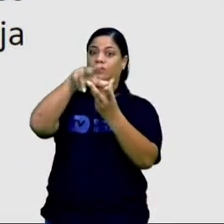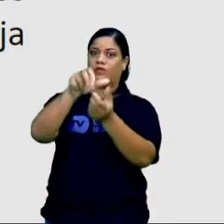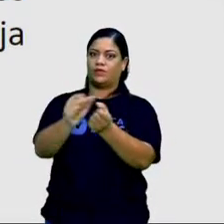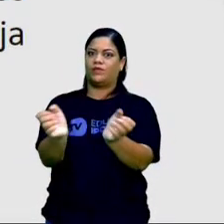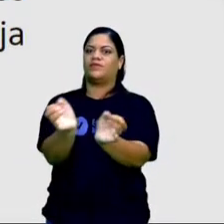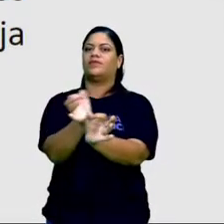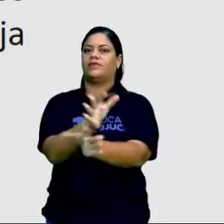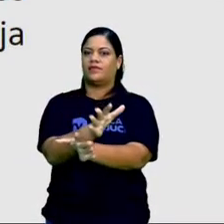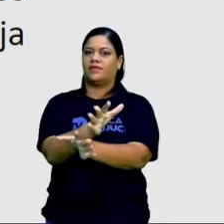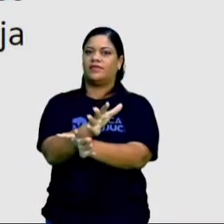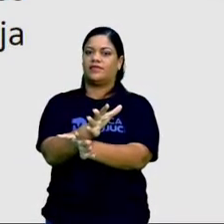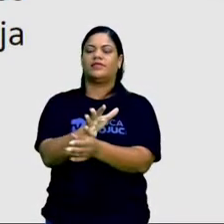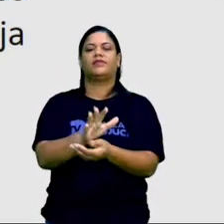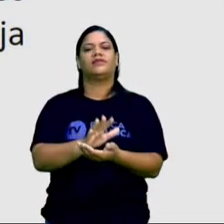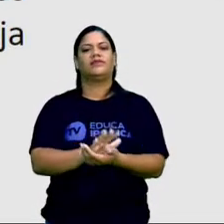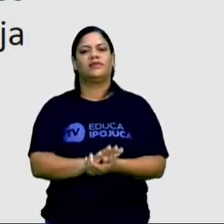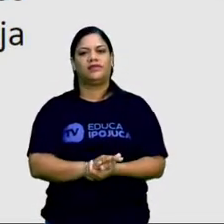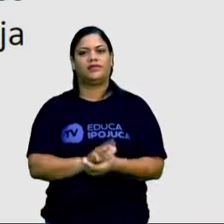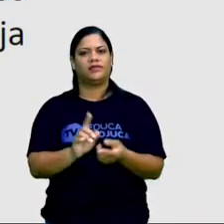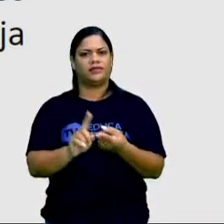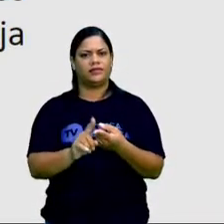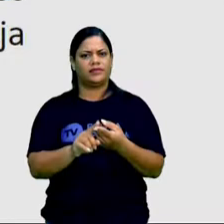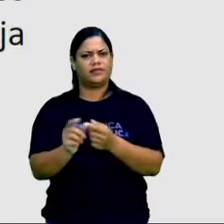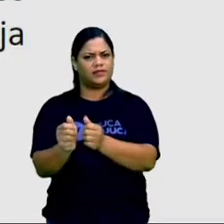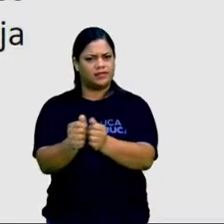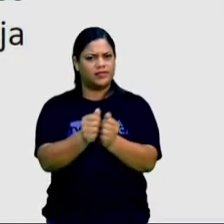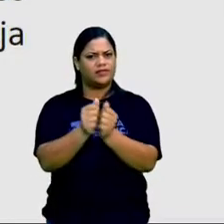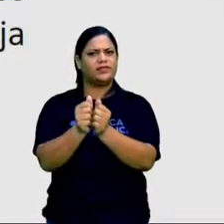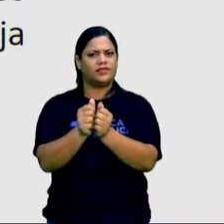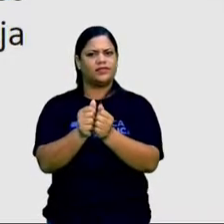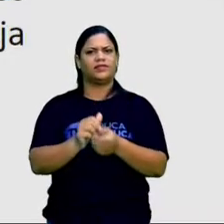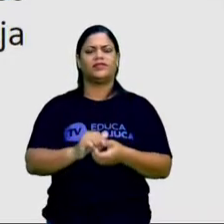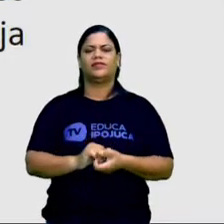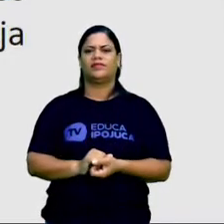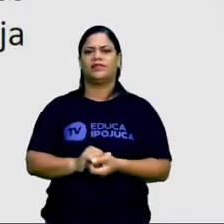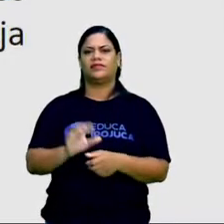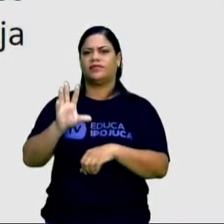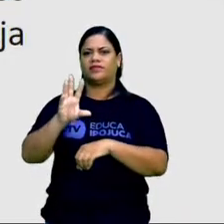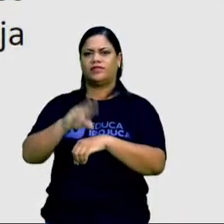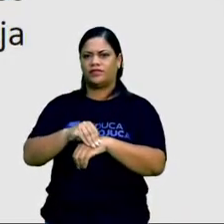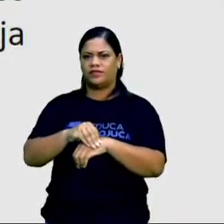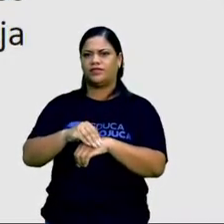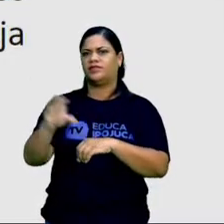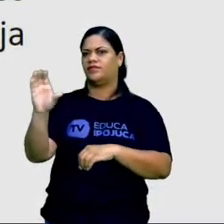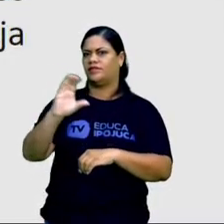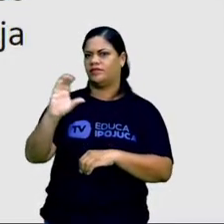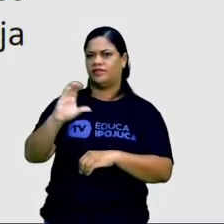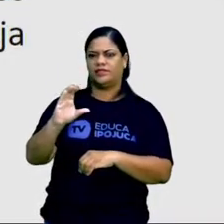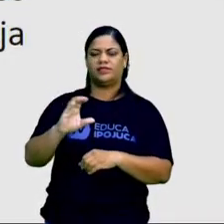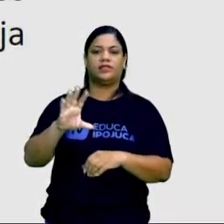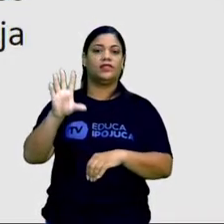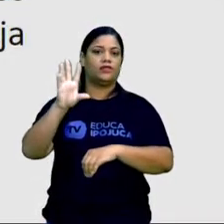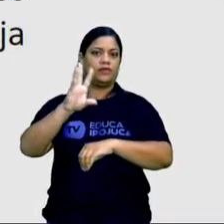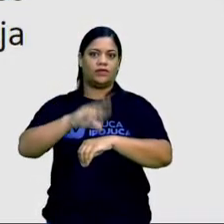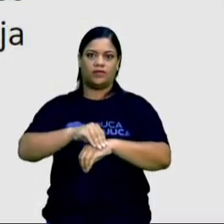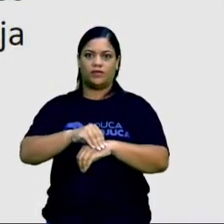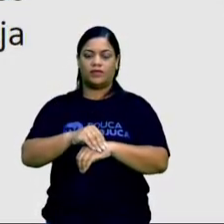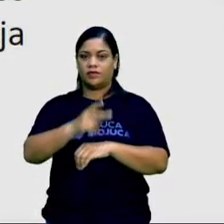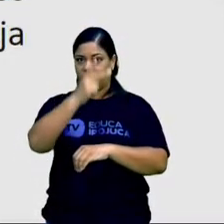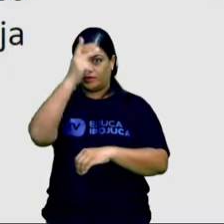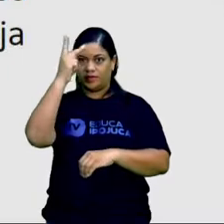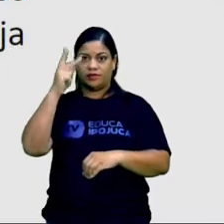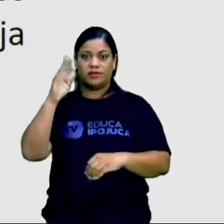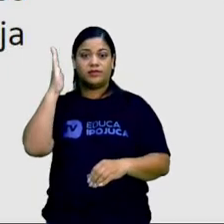alarmante. E também pode trazer, acompanhado dessas notícias, fotos científicas ou chocantes para tentar